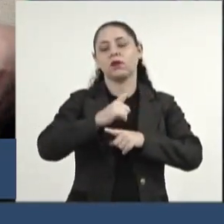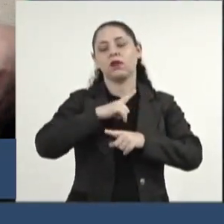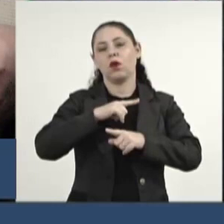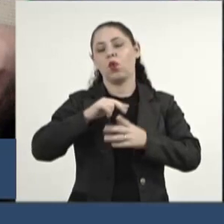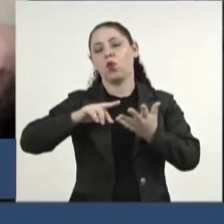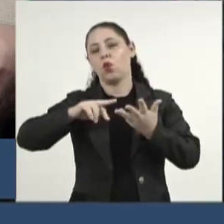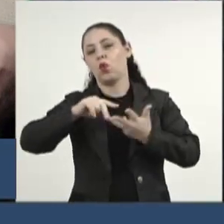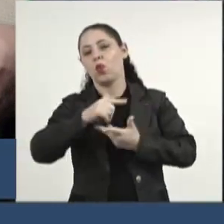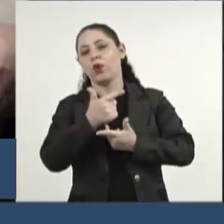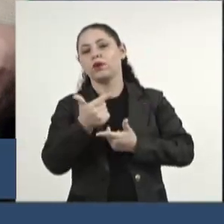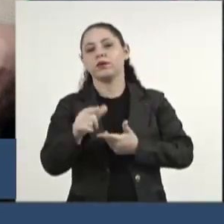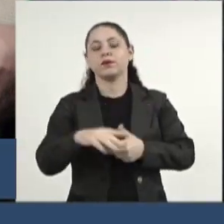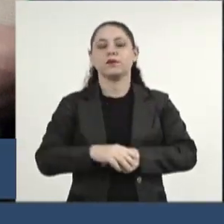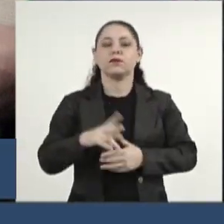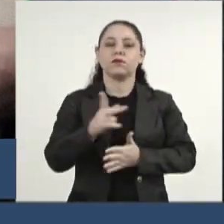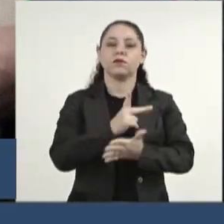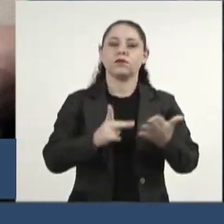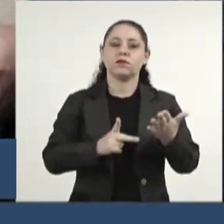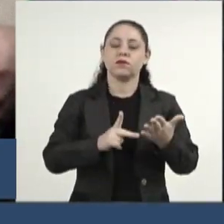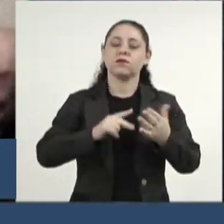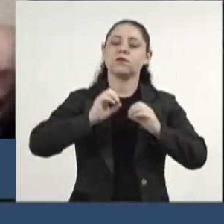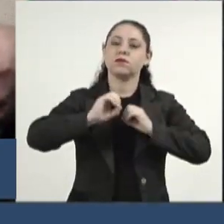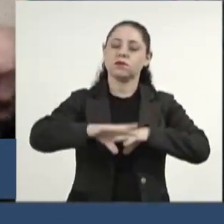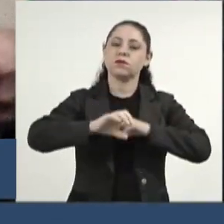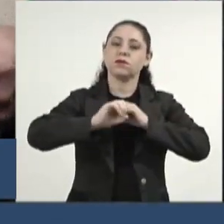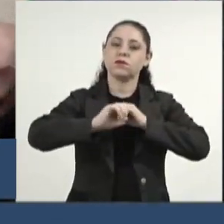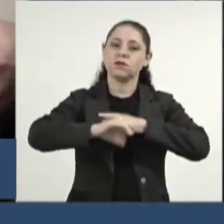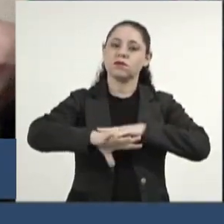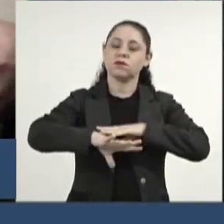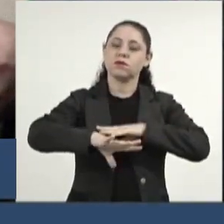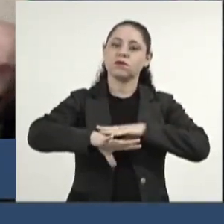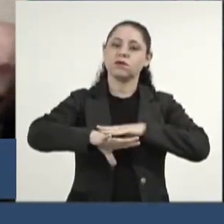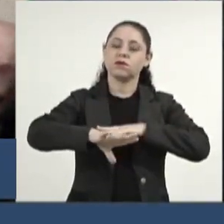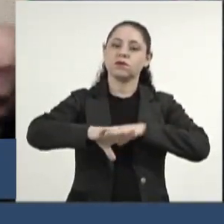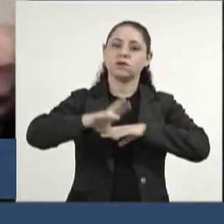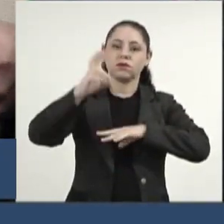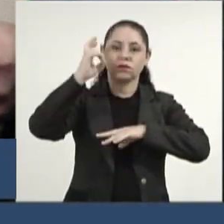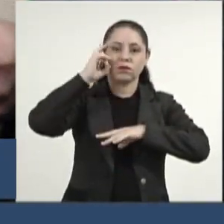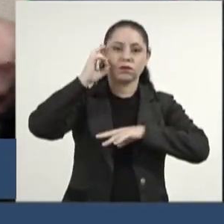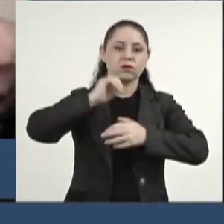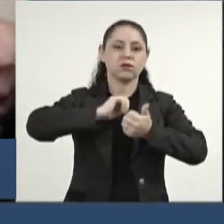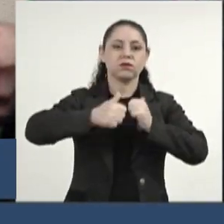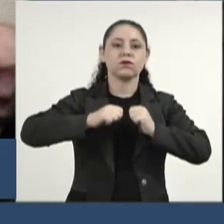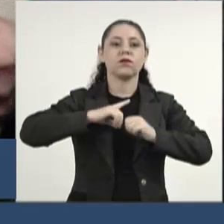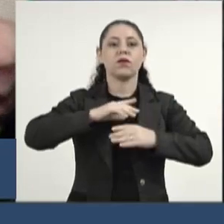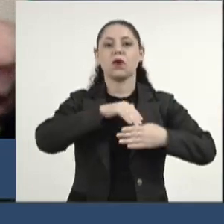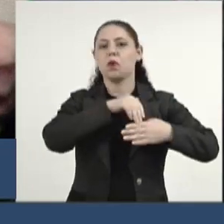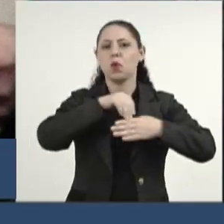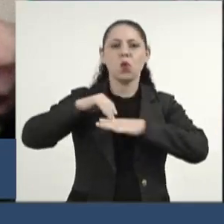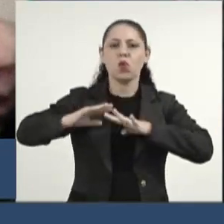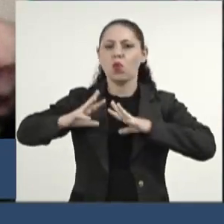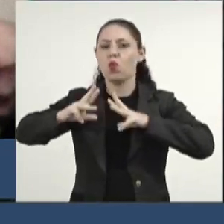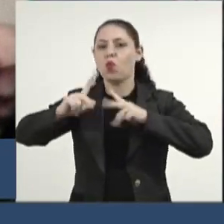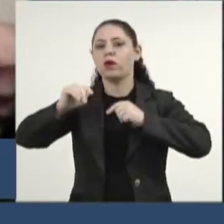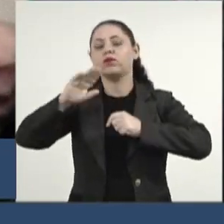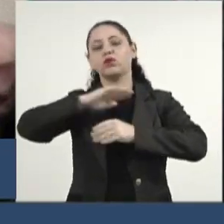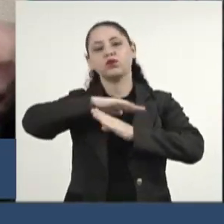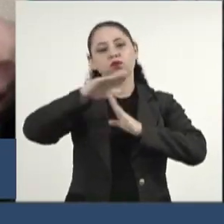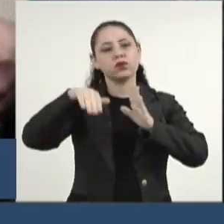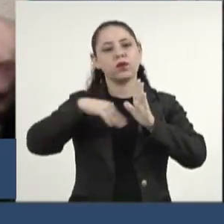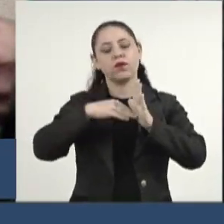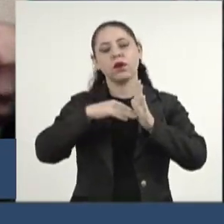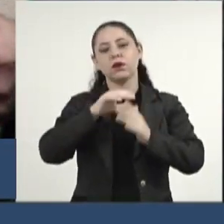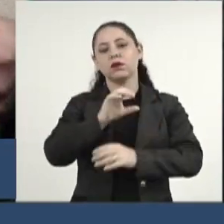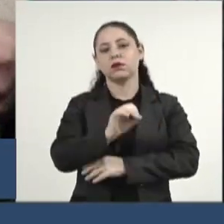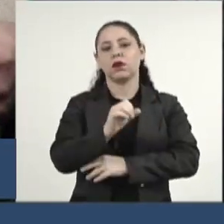providências. Parecendo a Comissão de Educação e Cultura de Esportes, foi favorável por unanimidade a emenda substitutiva